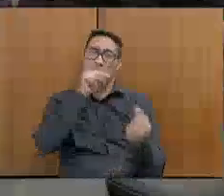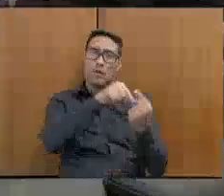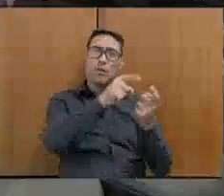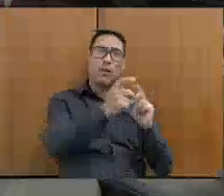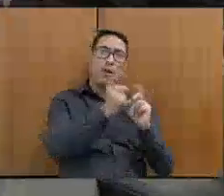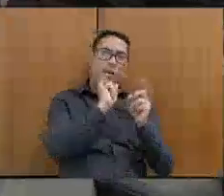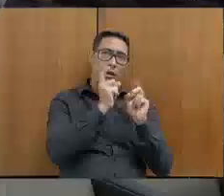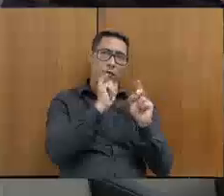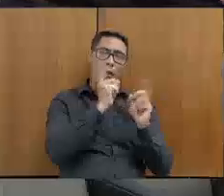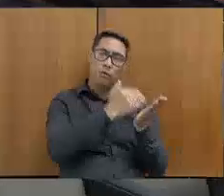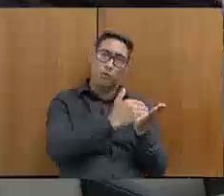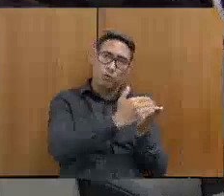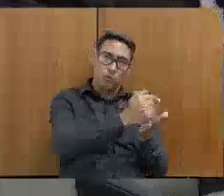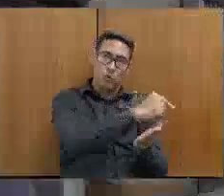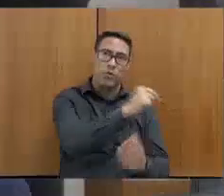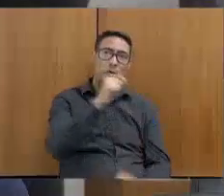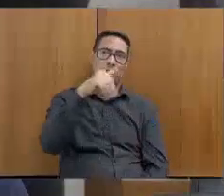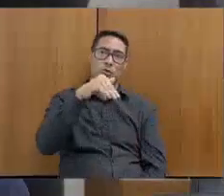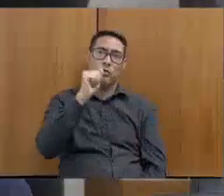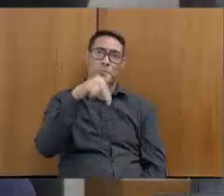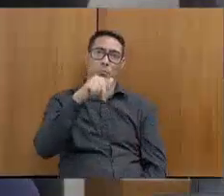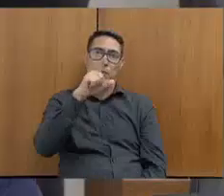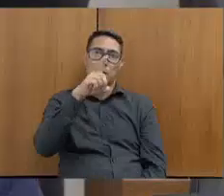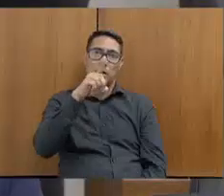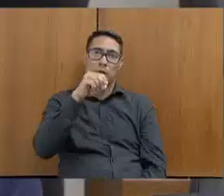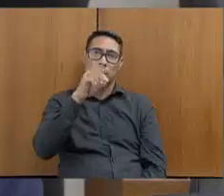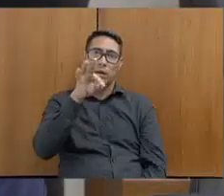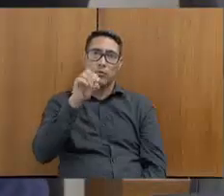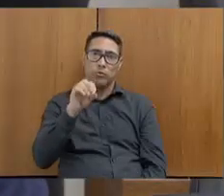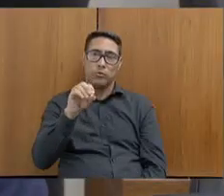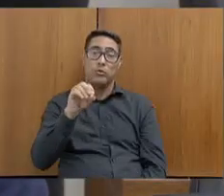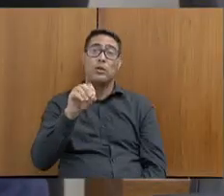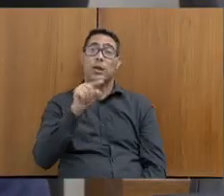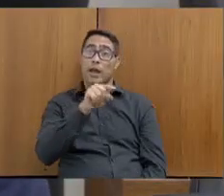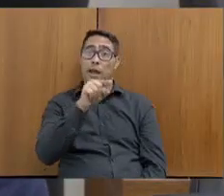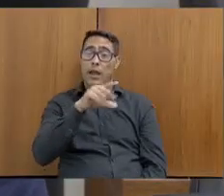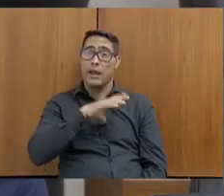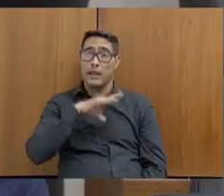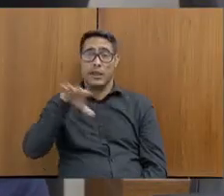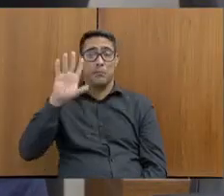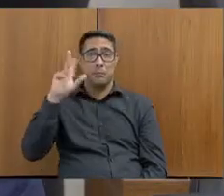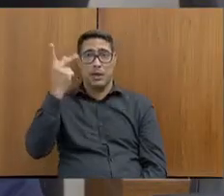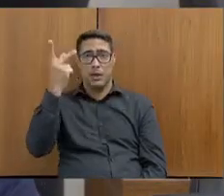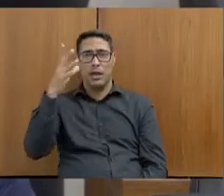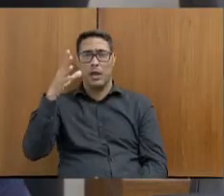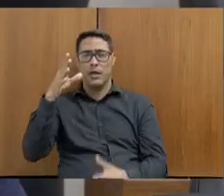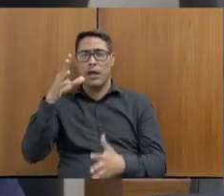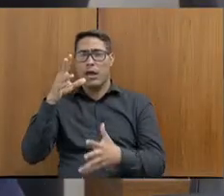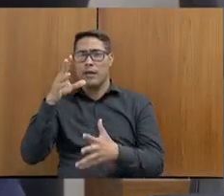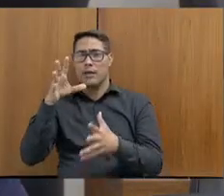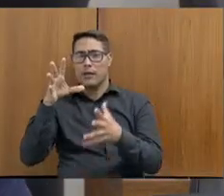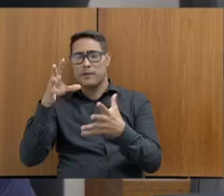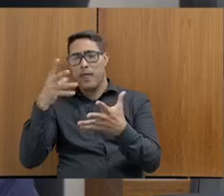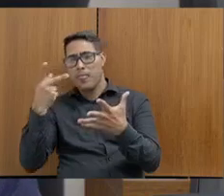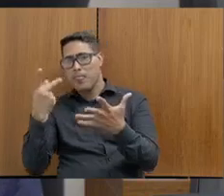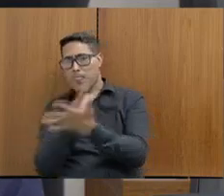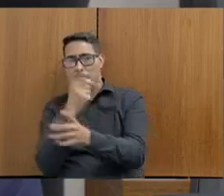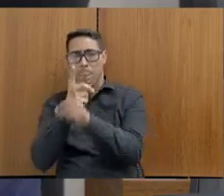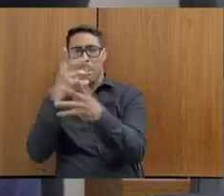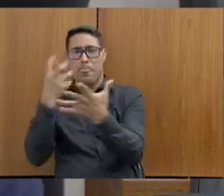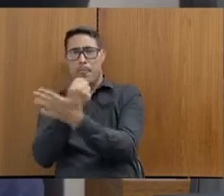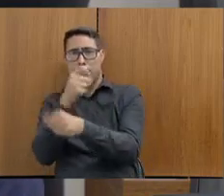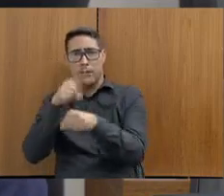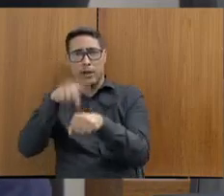início do nosso mandato, que é a questão das nossas centrais de flagrante. Em Belo Horizonte, a maioria deles já funciona com